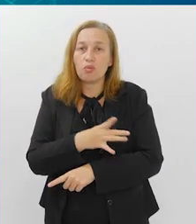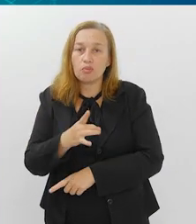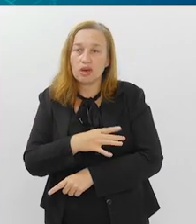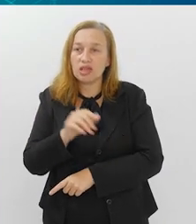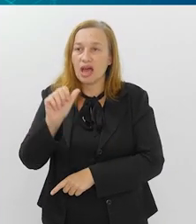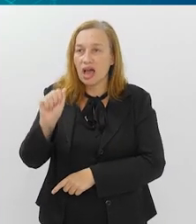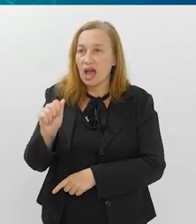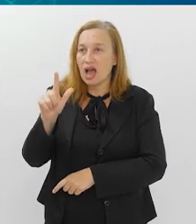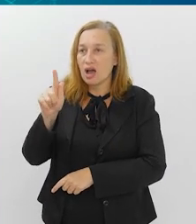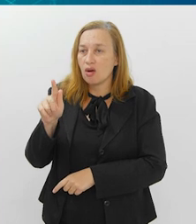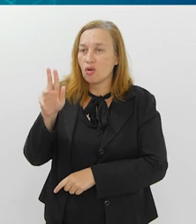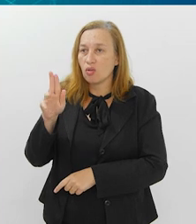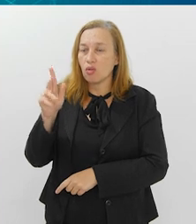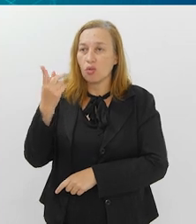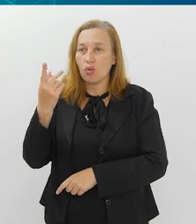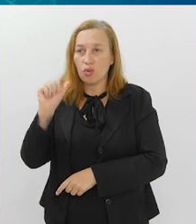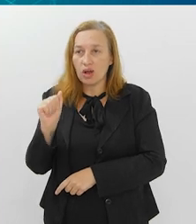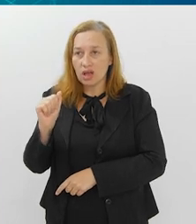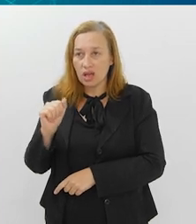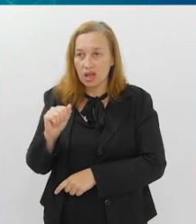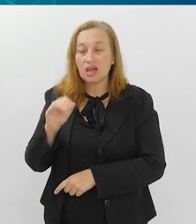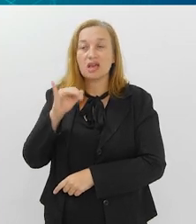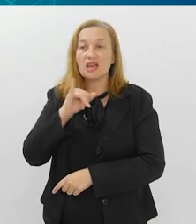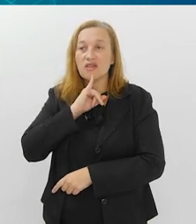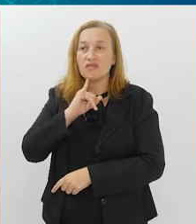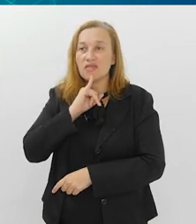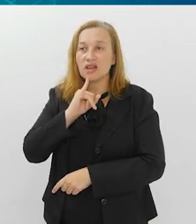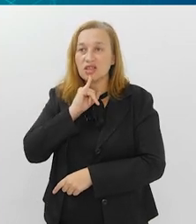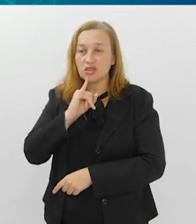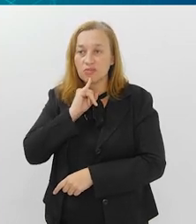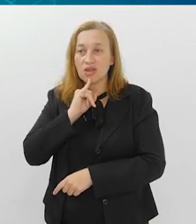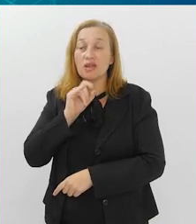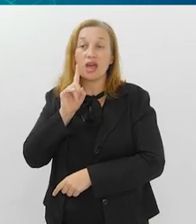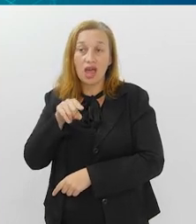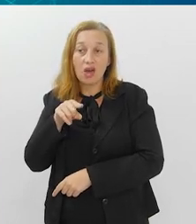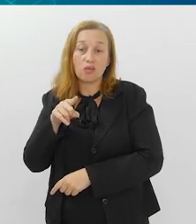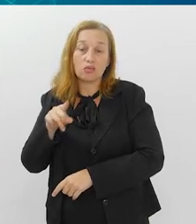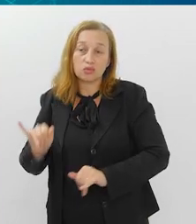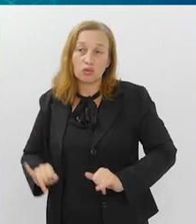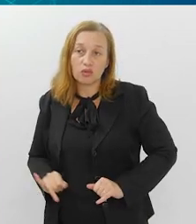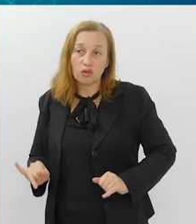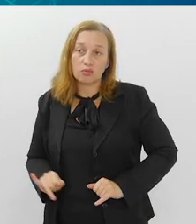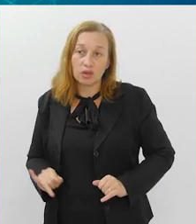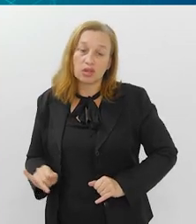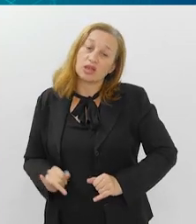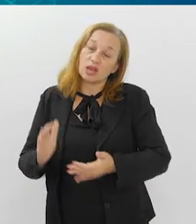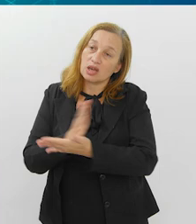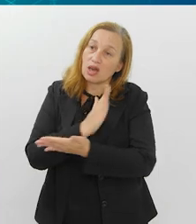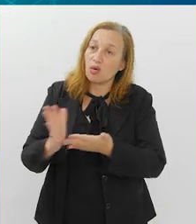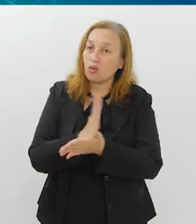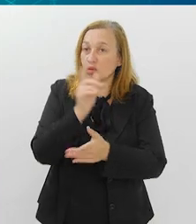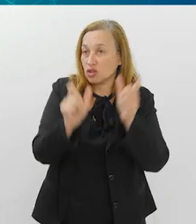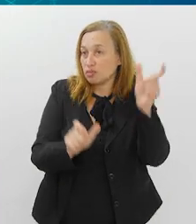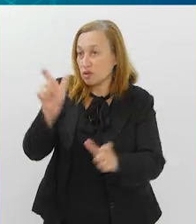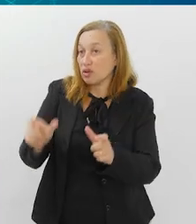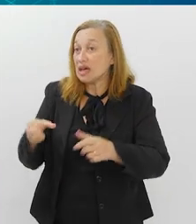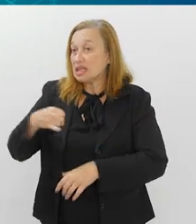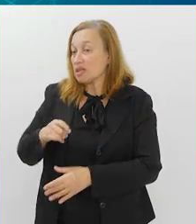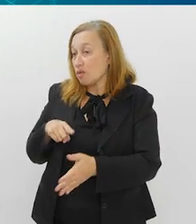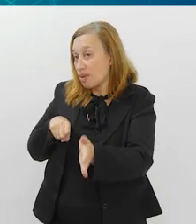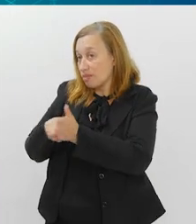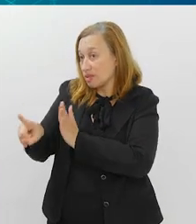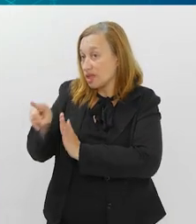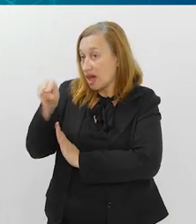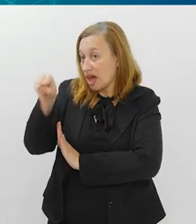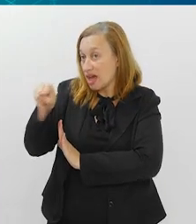agulha, pois infelizmente a agulha ainda é um sofrimento para muitas pessoas. Então, perguntar no seu estúdio quem tem medo de agulha, os